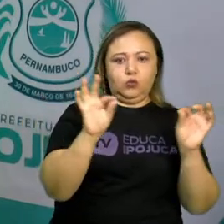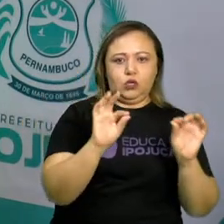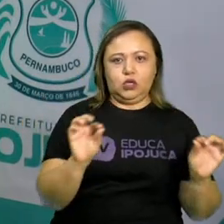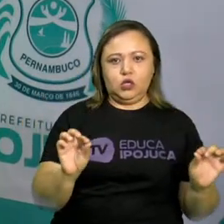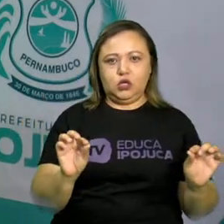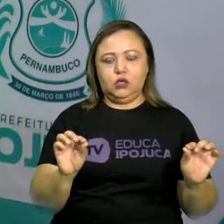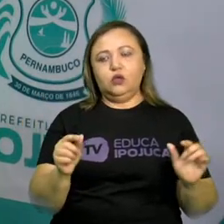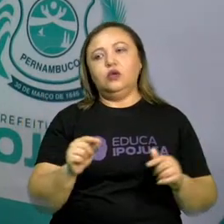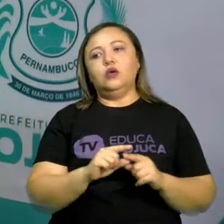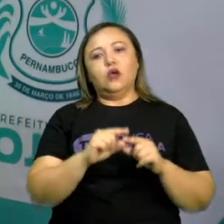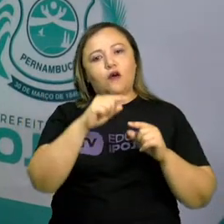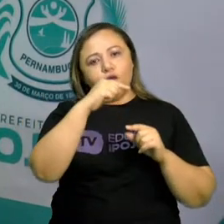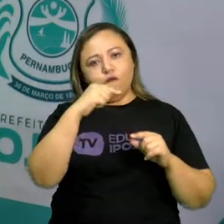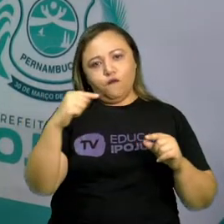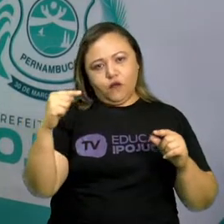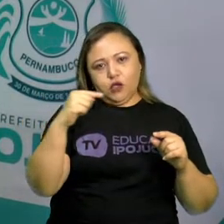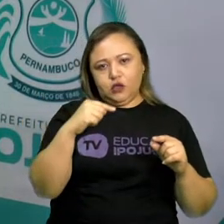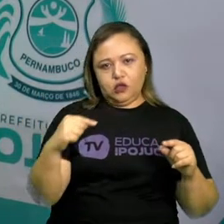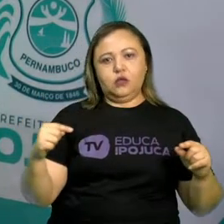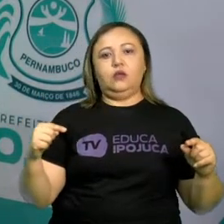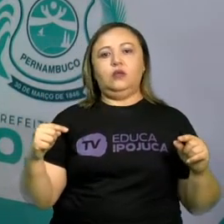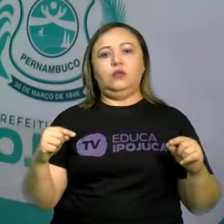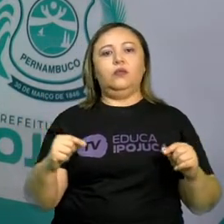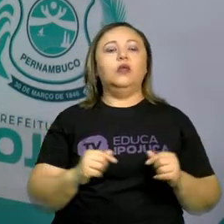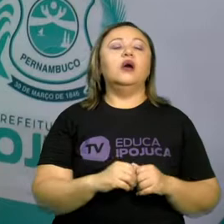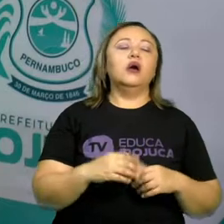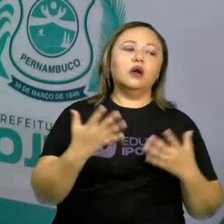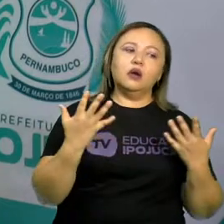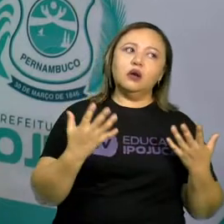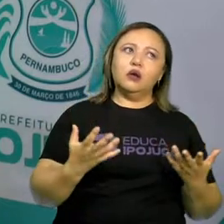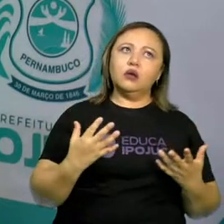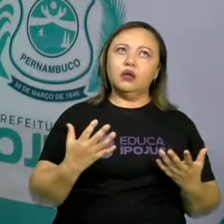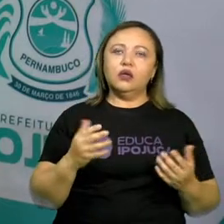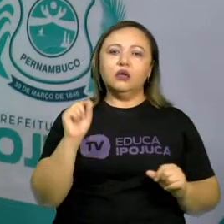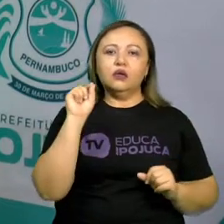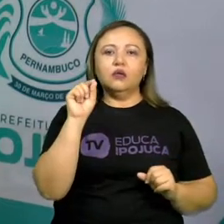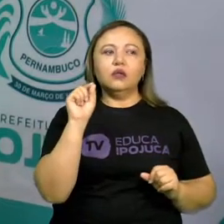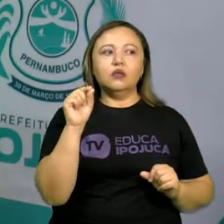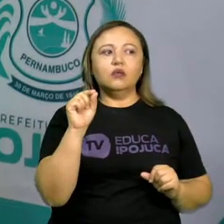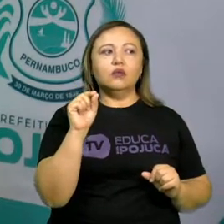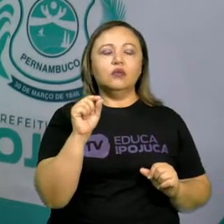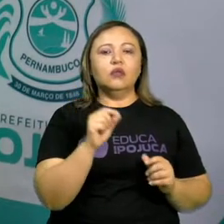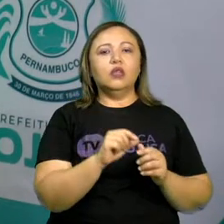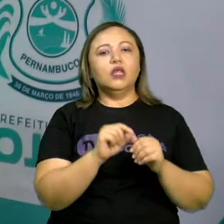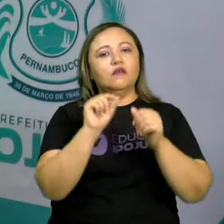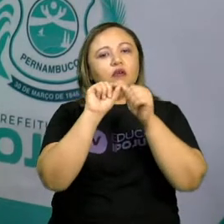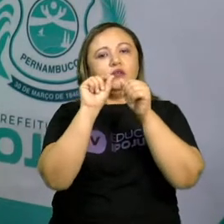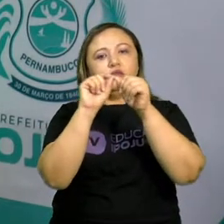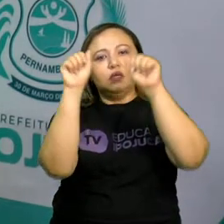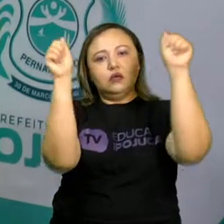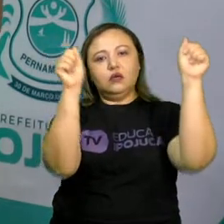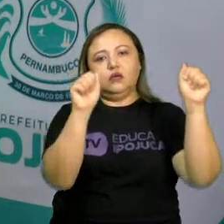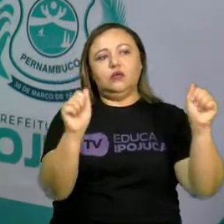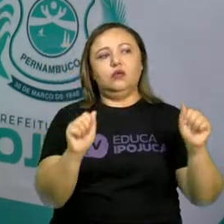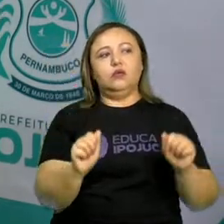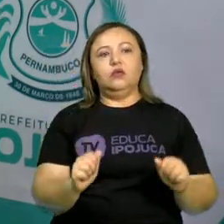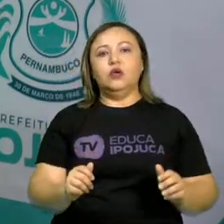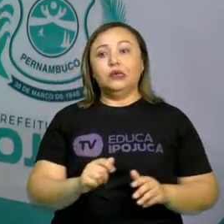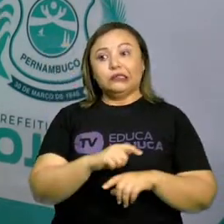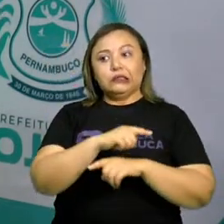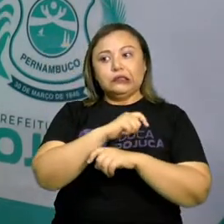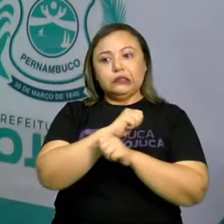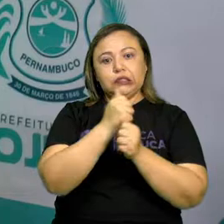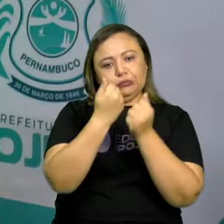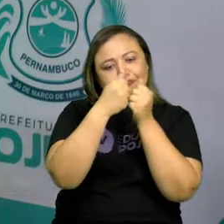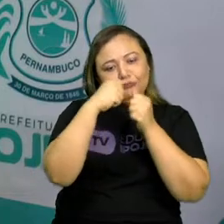grossas, finas? Será que eu vou querer fazer minha arte num tamanho bem